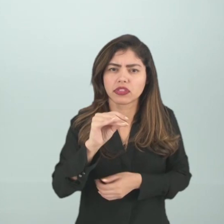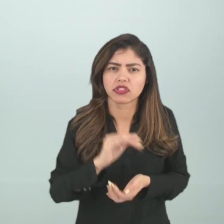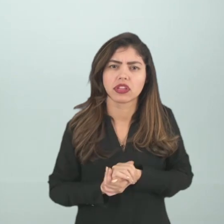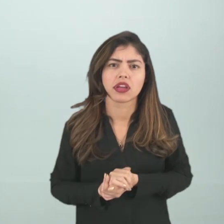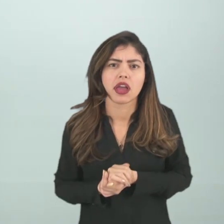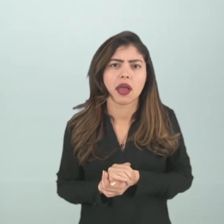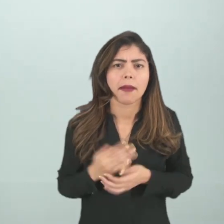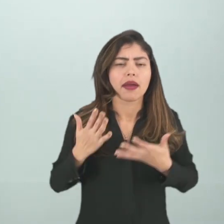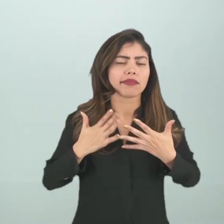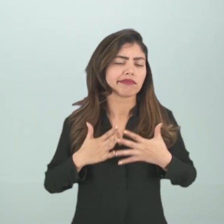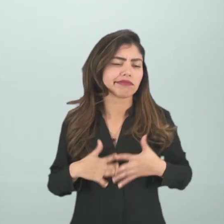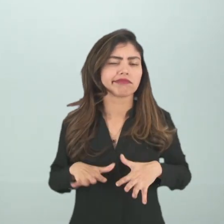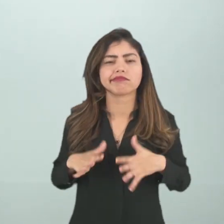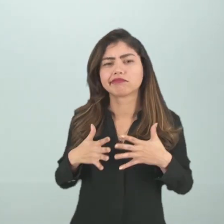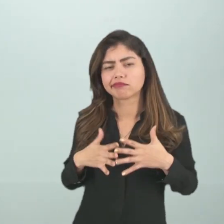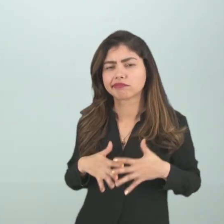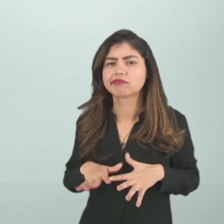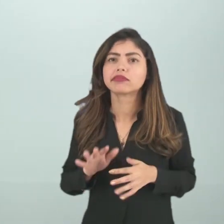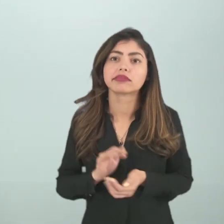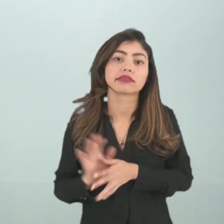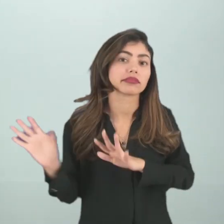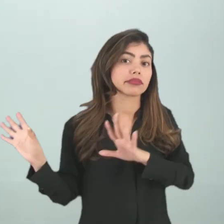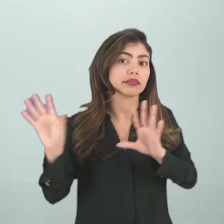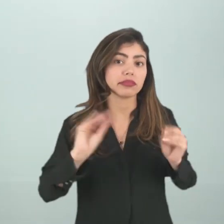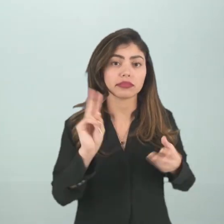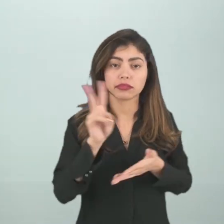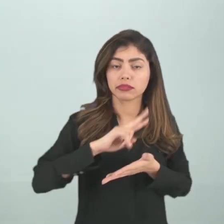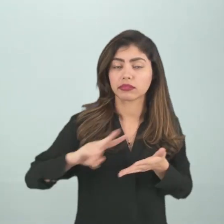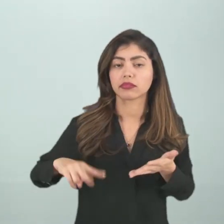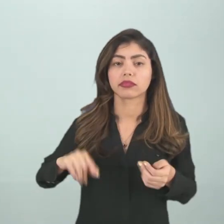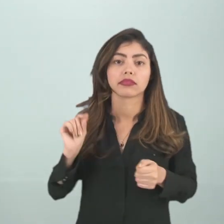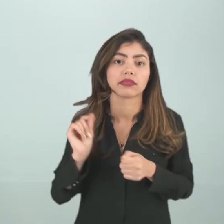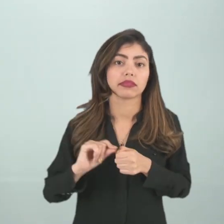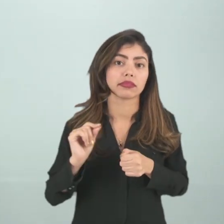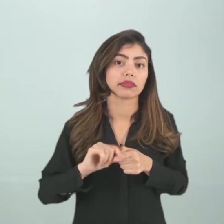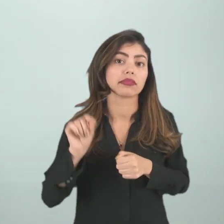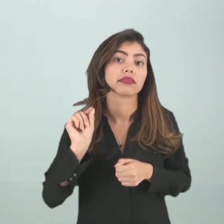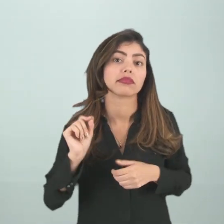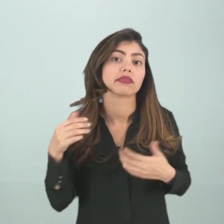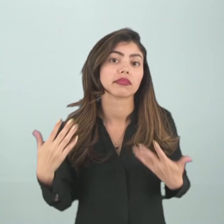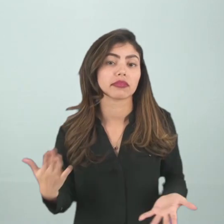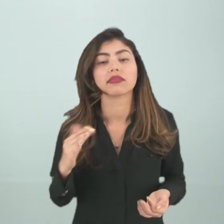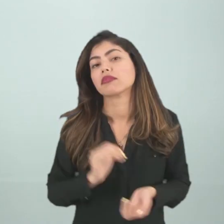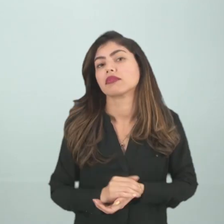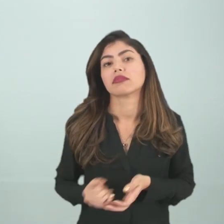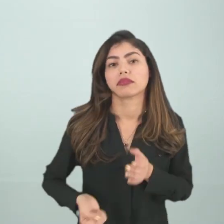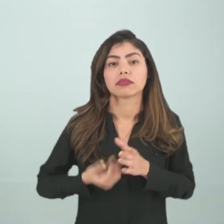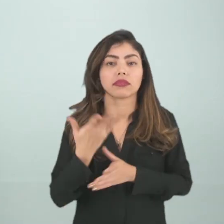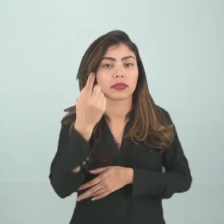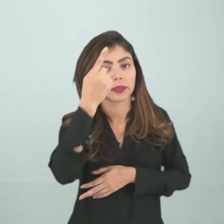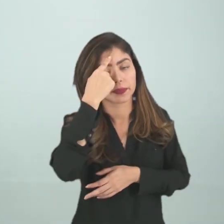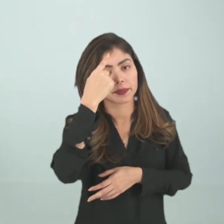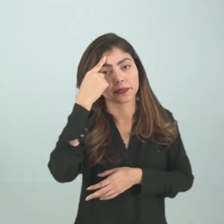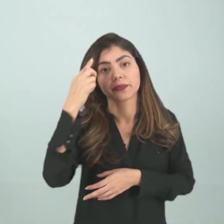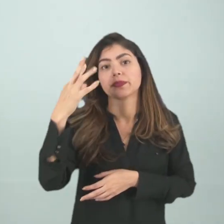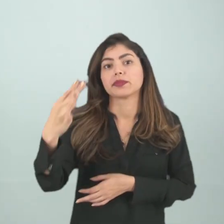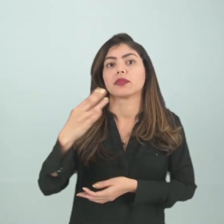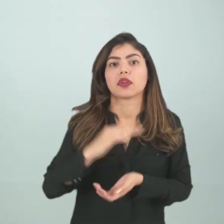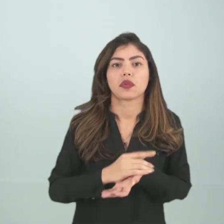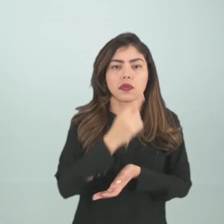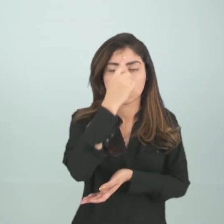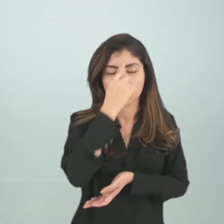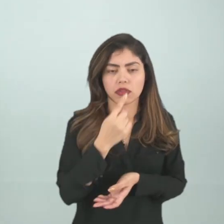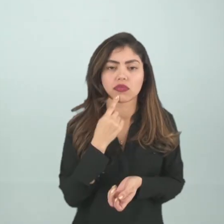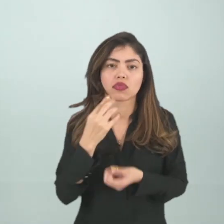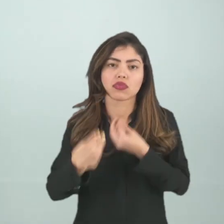mais aconchegante, que traz aí o leitor, faz com que o leitor crie uma imaginação e crie uma imagem